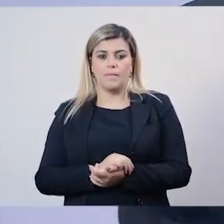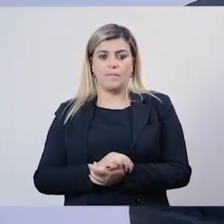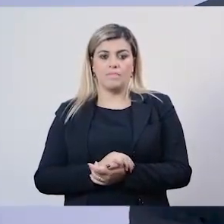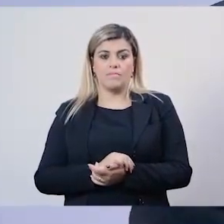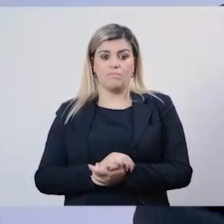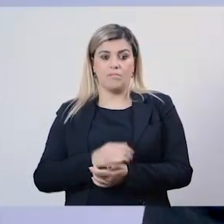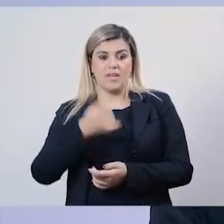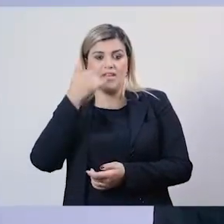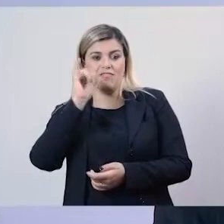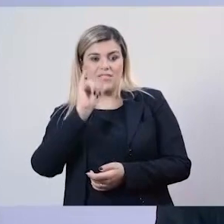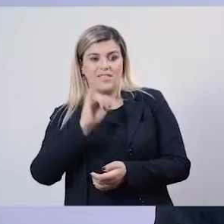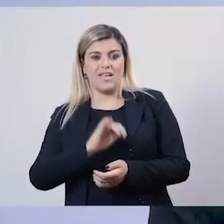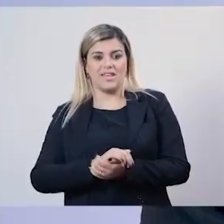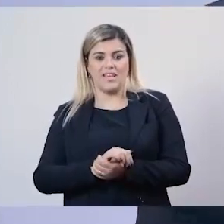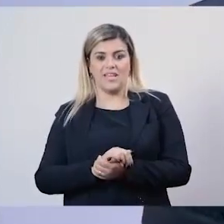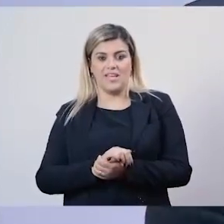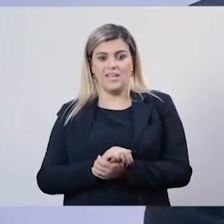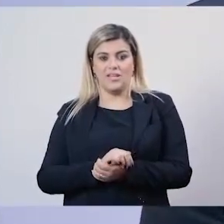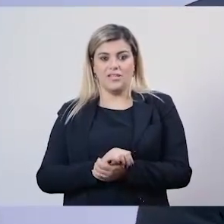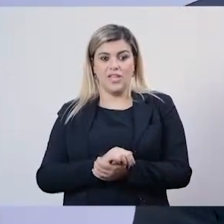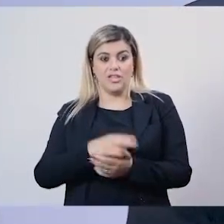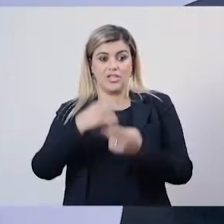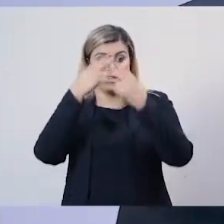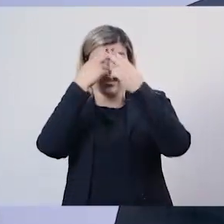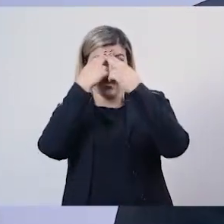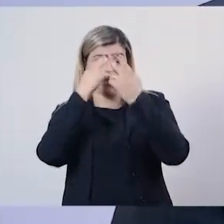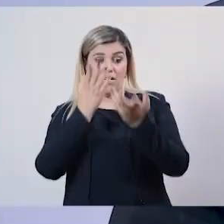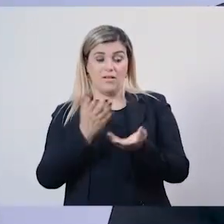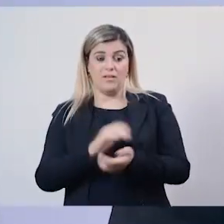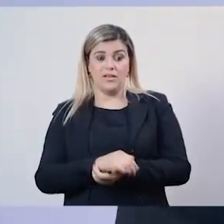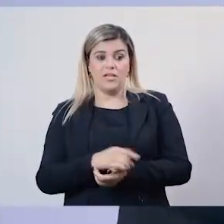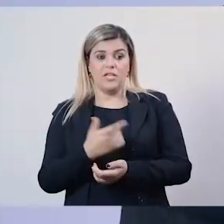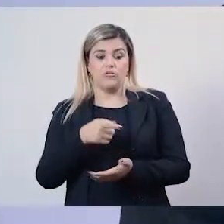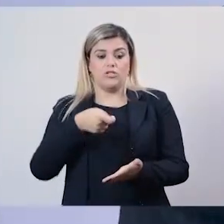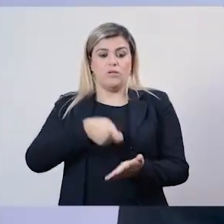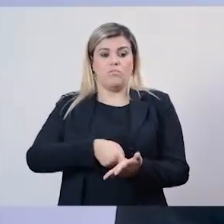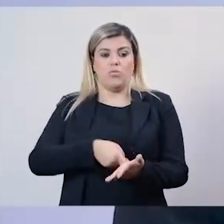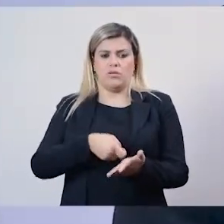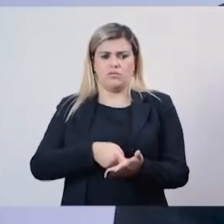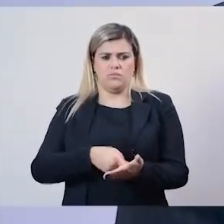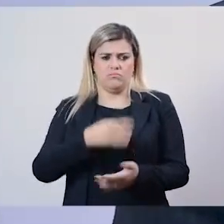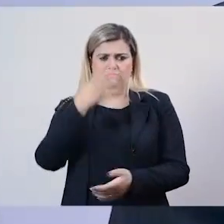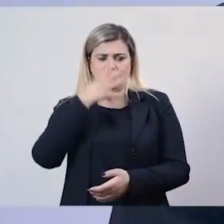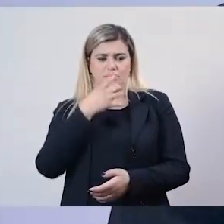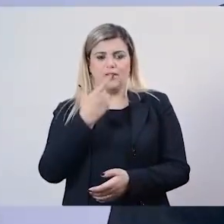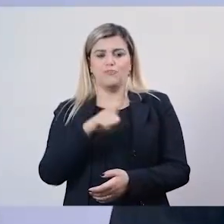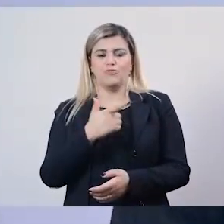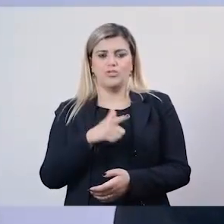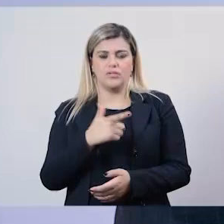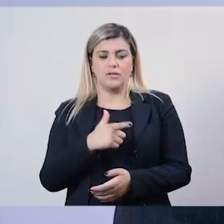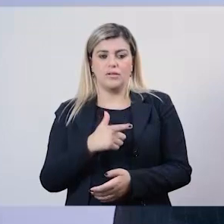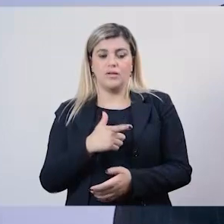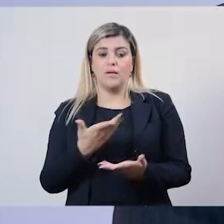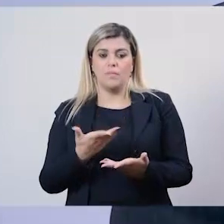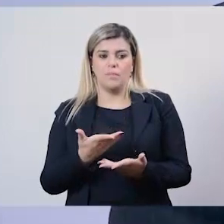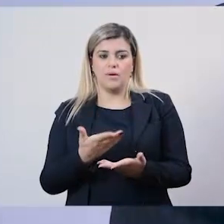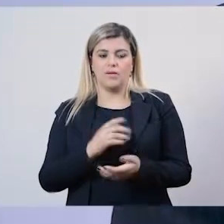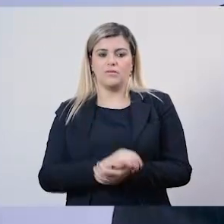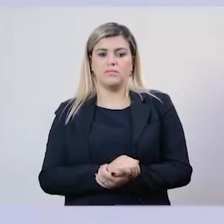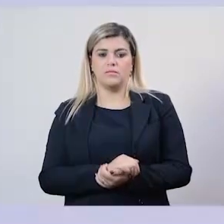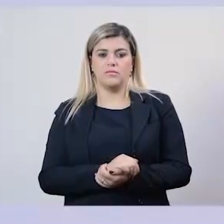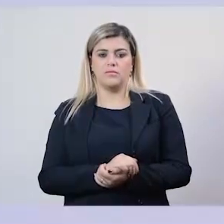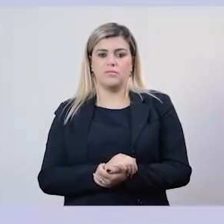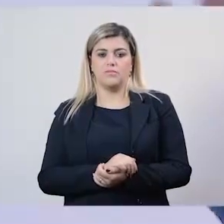sempre. Não havia brigas. Mas, no final, houve